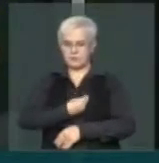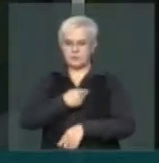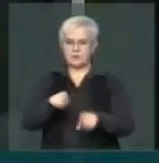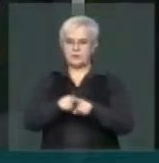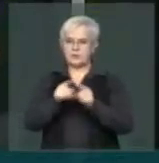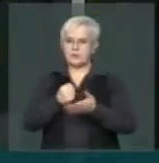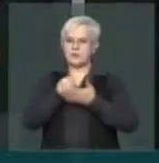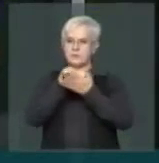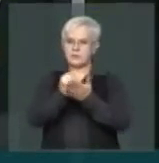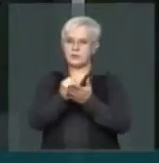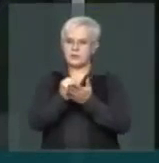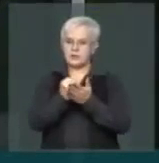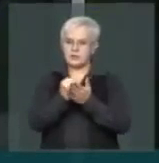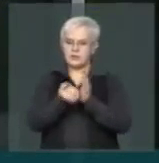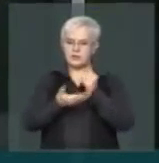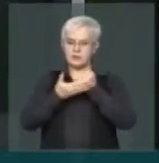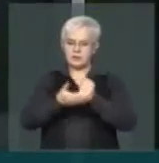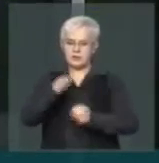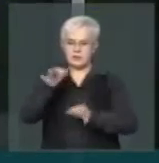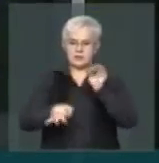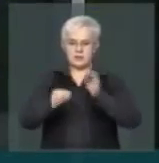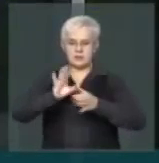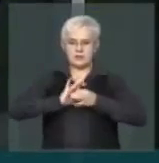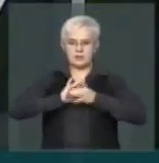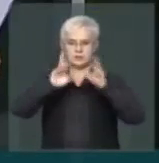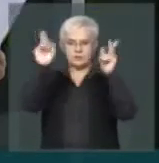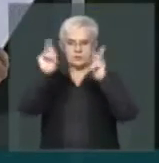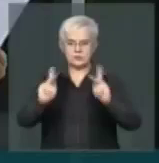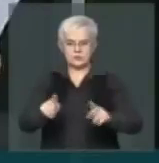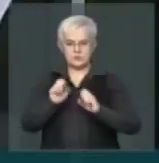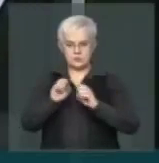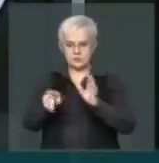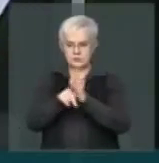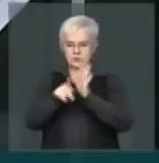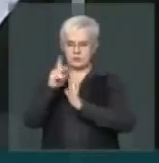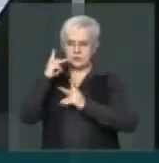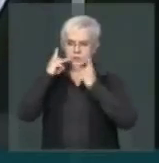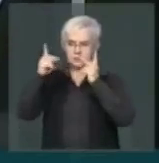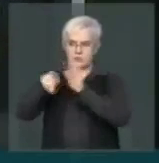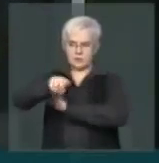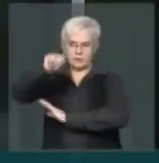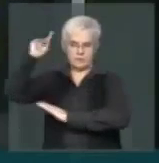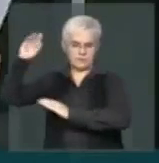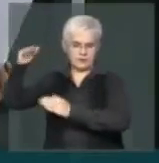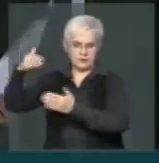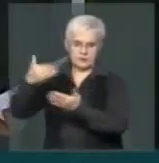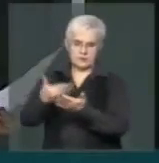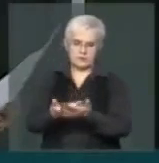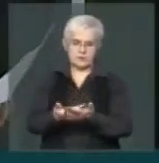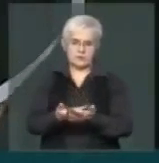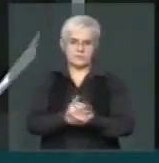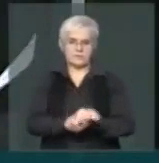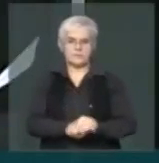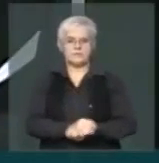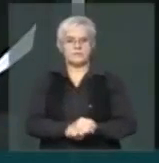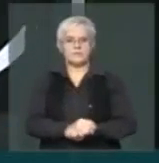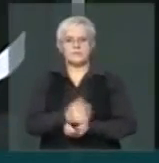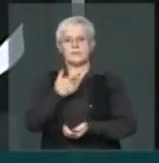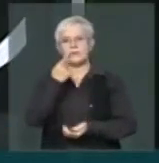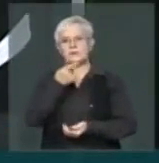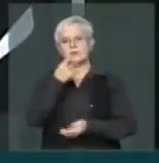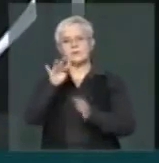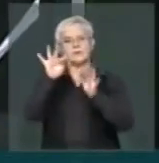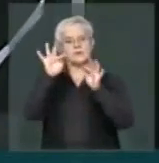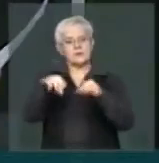Será baseado nos preceitos de liberdade, justiça e paz ensinados pelos profetas hebreus. Eu gostaria de